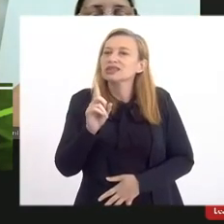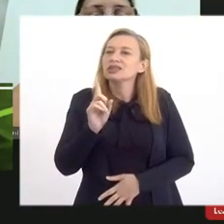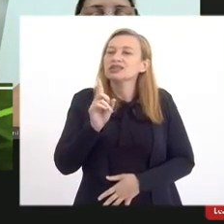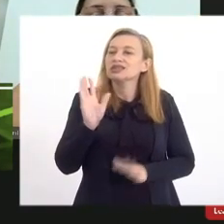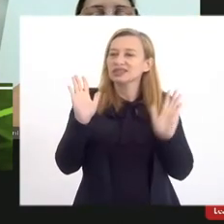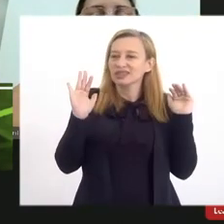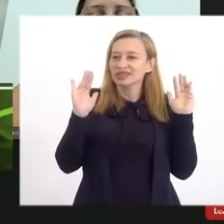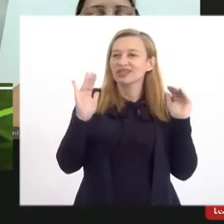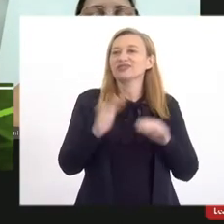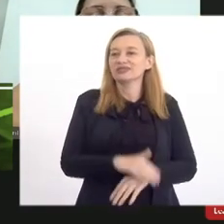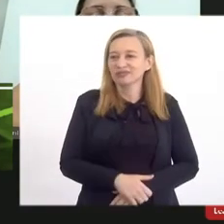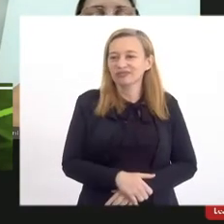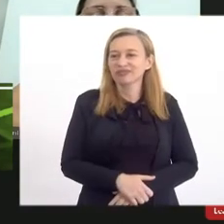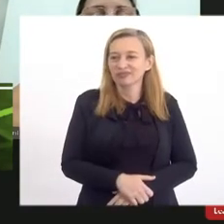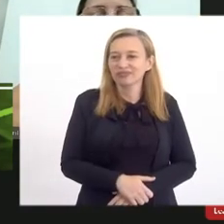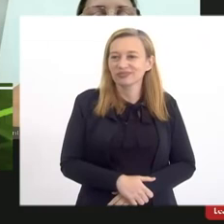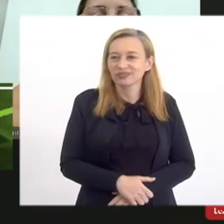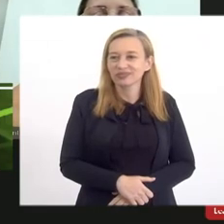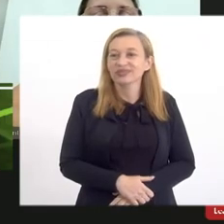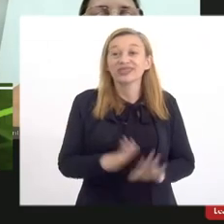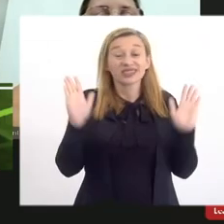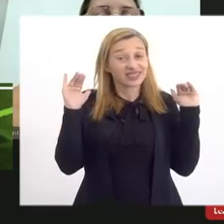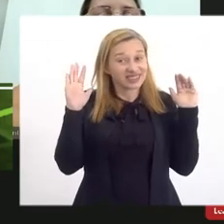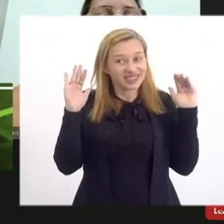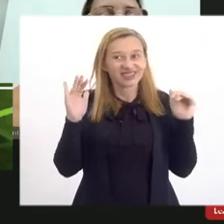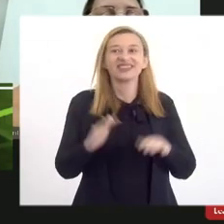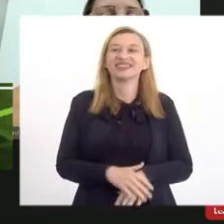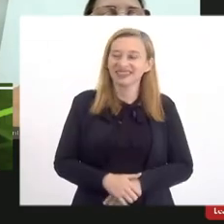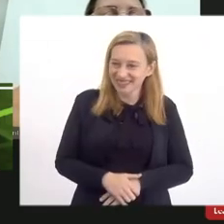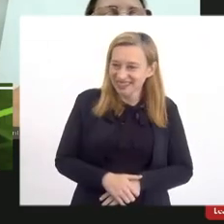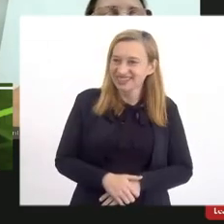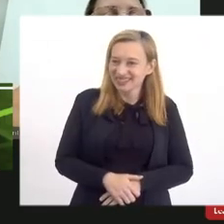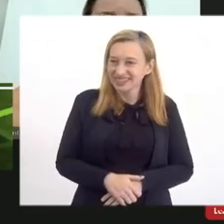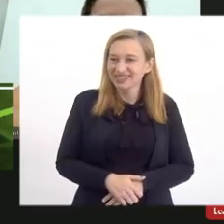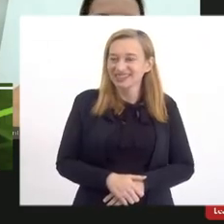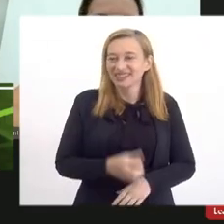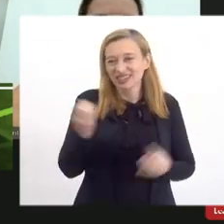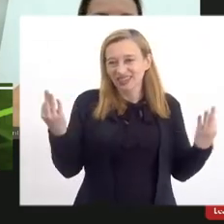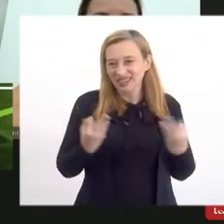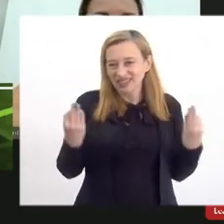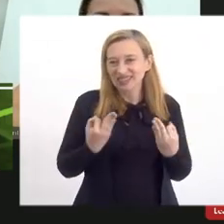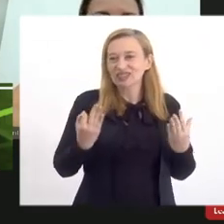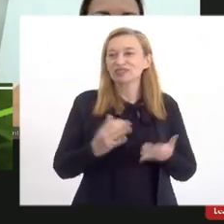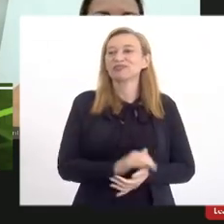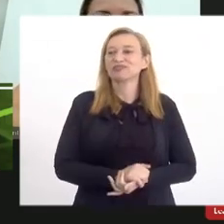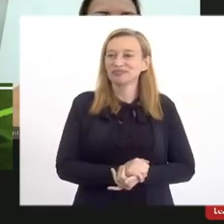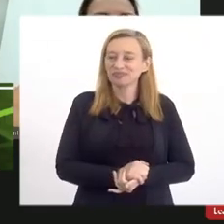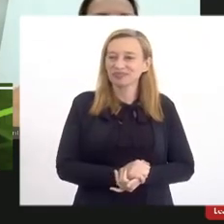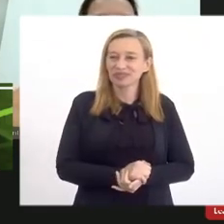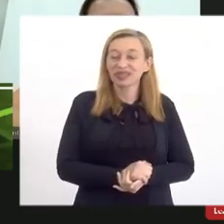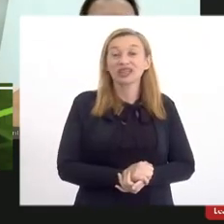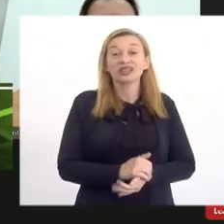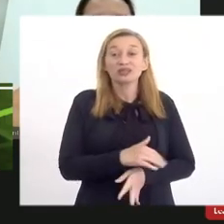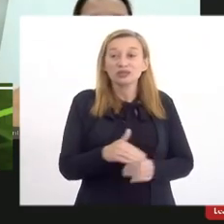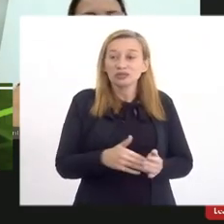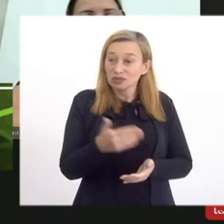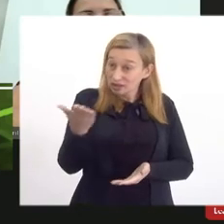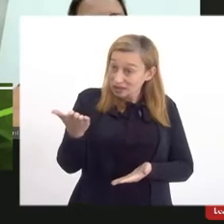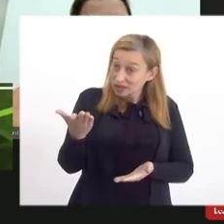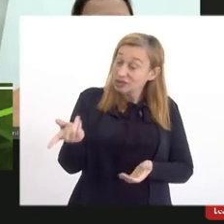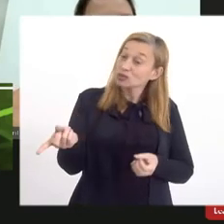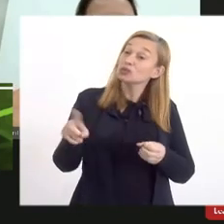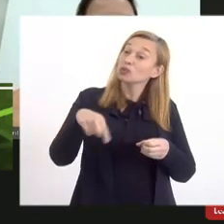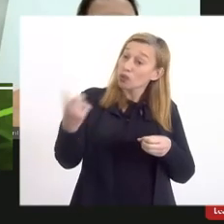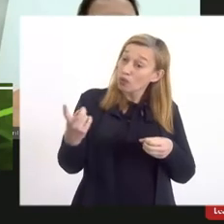cumprimentando mesmo então obrigado despedindo está ótimo contamos com vossa senhoria aqui no nosso